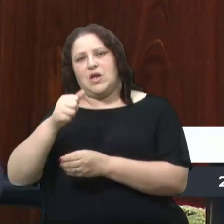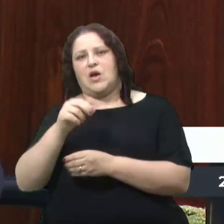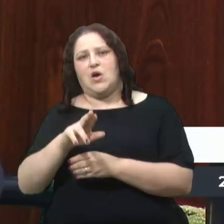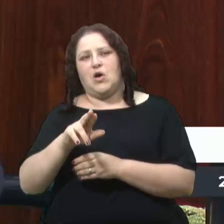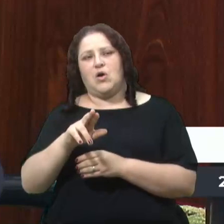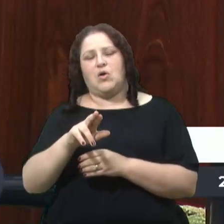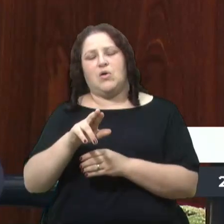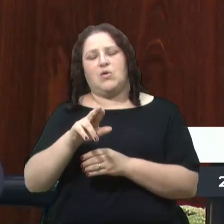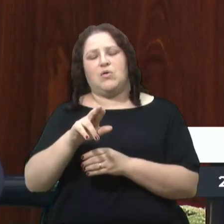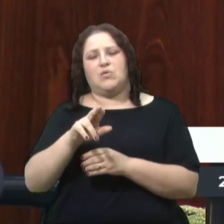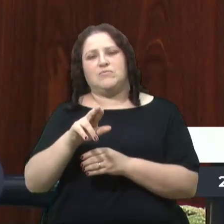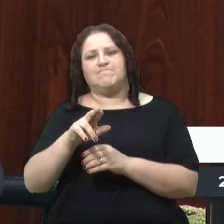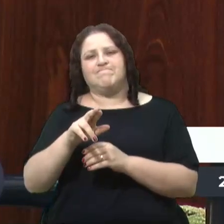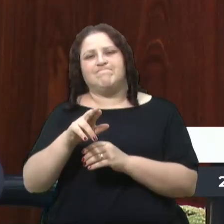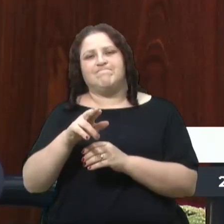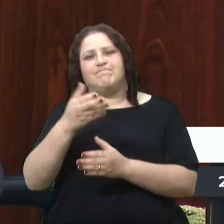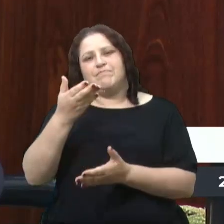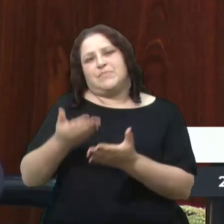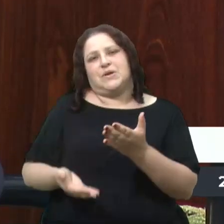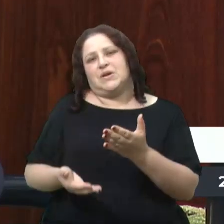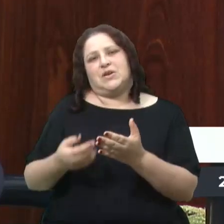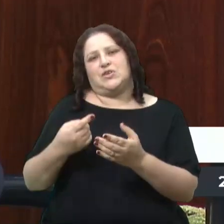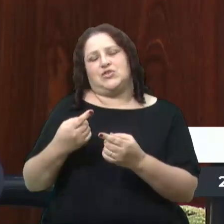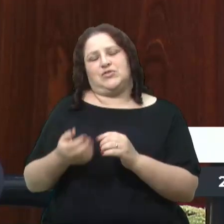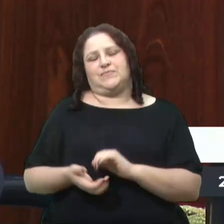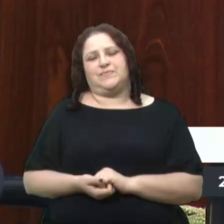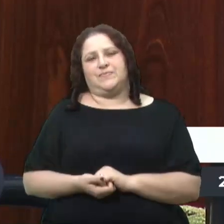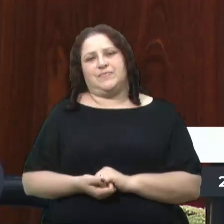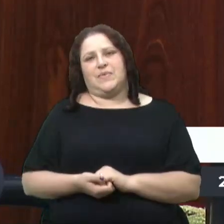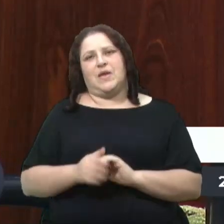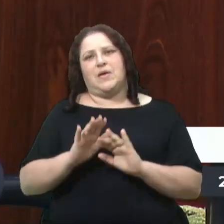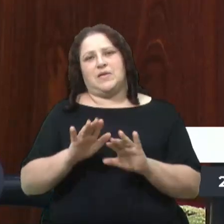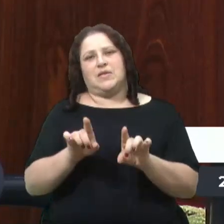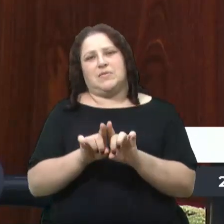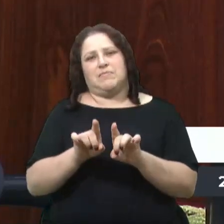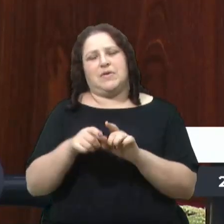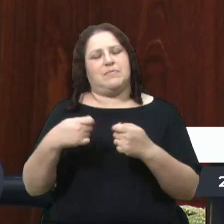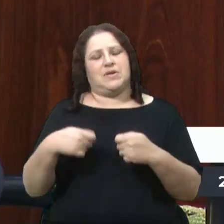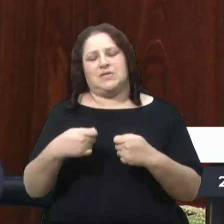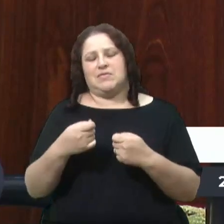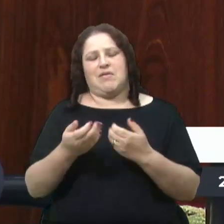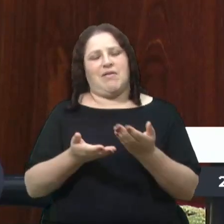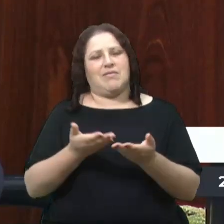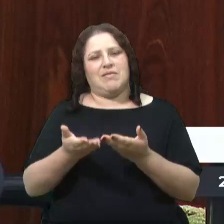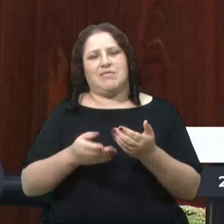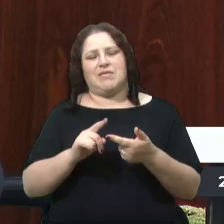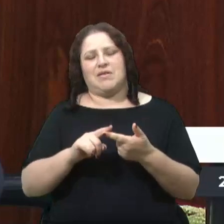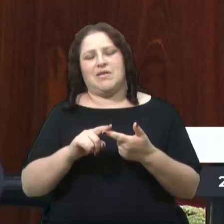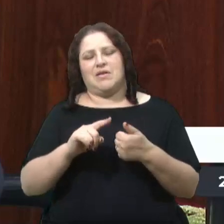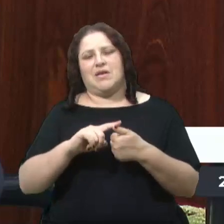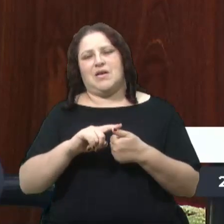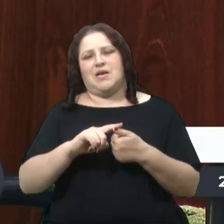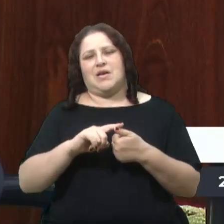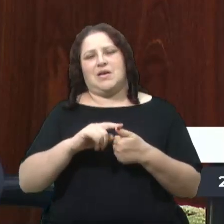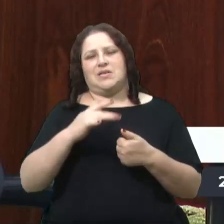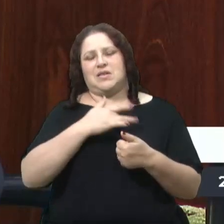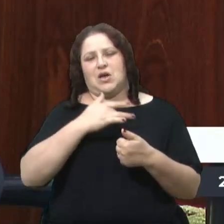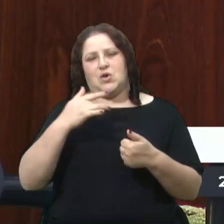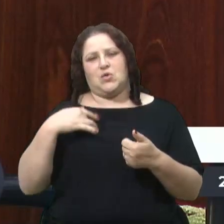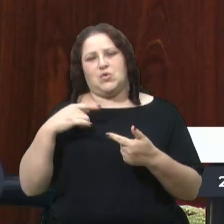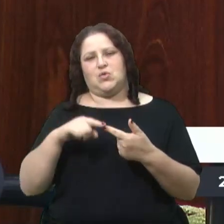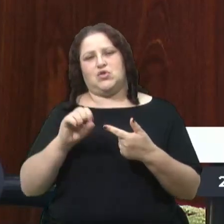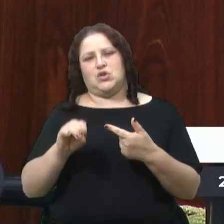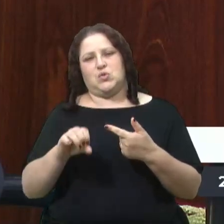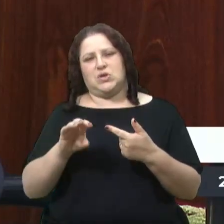seguem carecendo urgentemente na saúde, na educação, na zeladoria e em